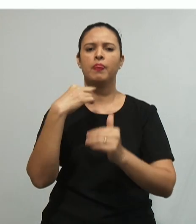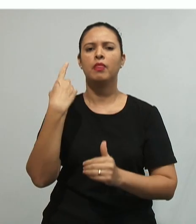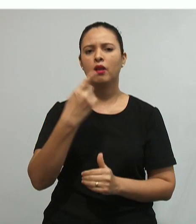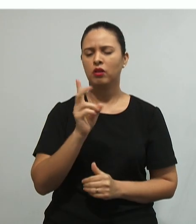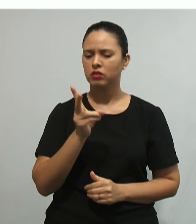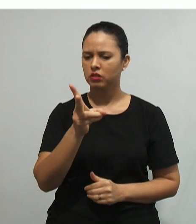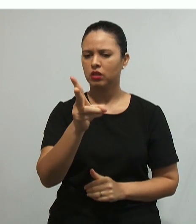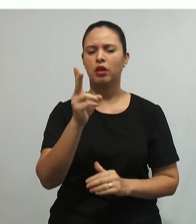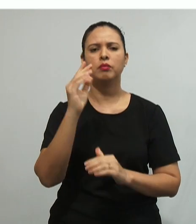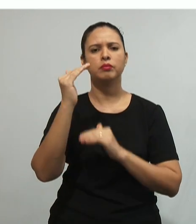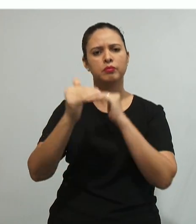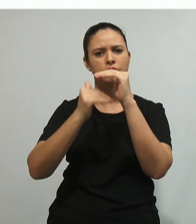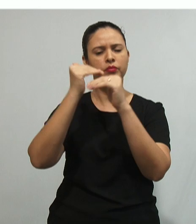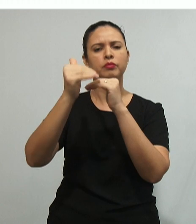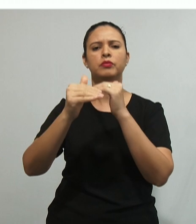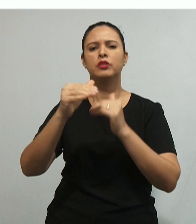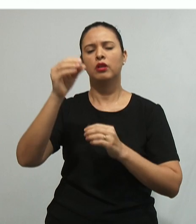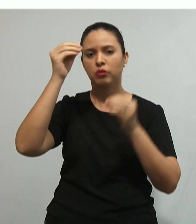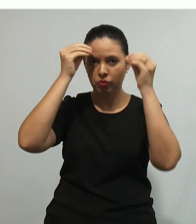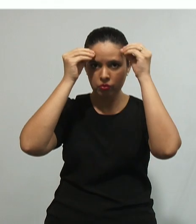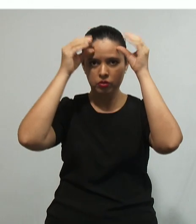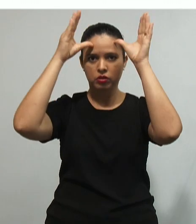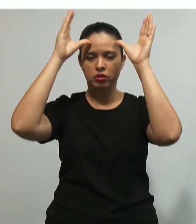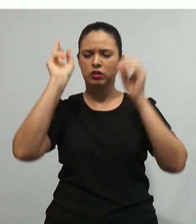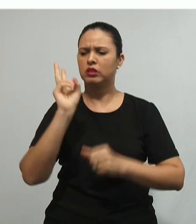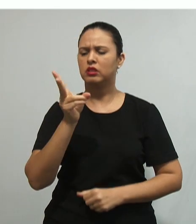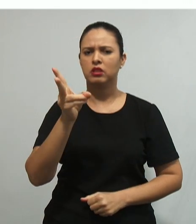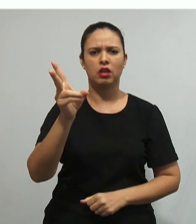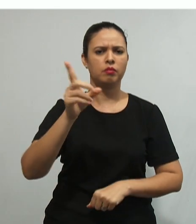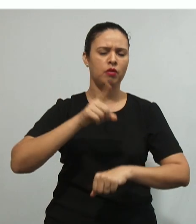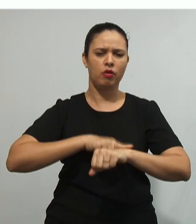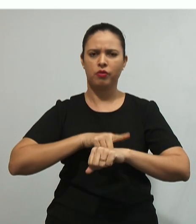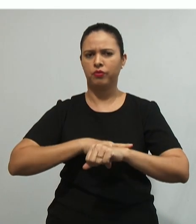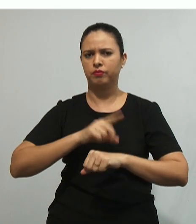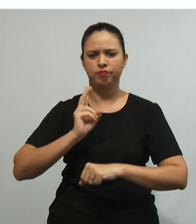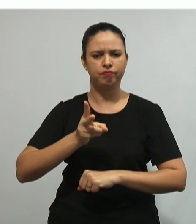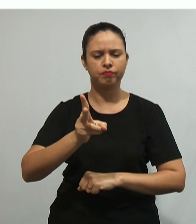construindo o conhecimento a todo momento.